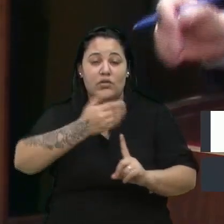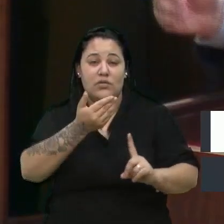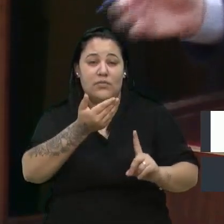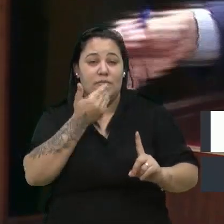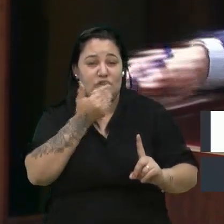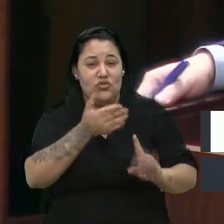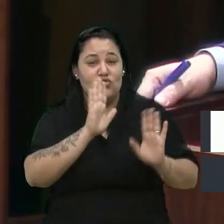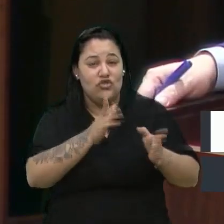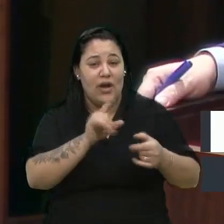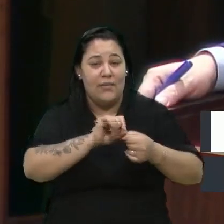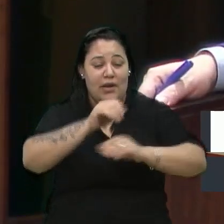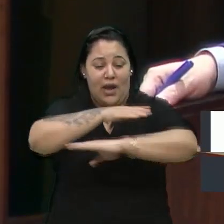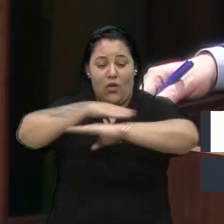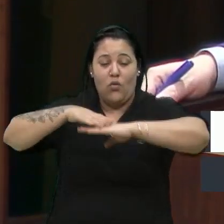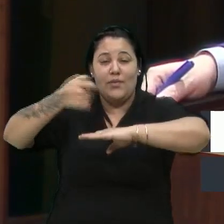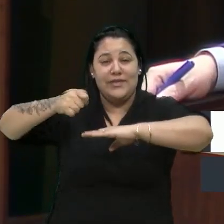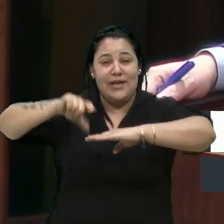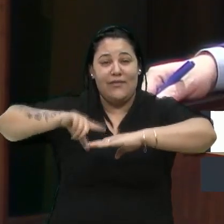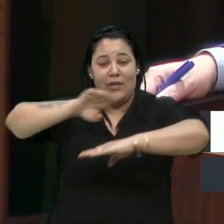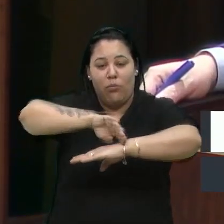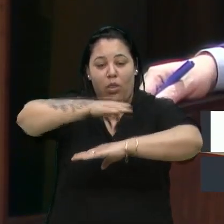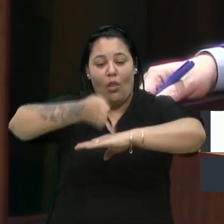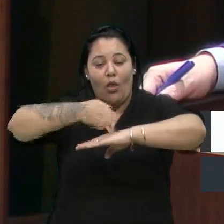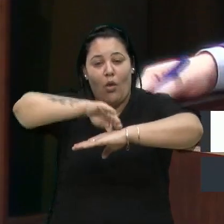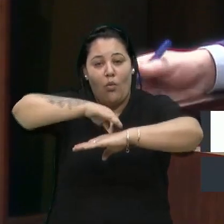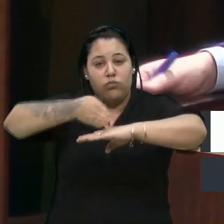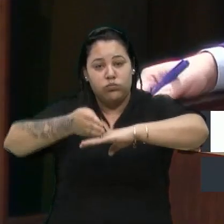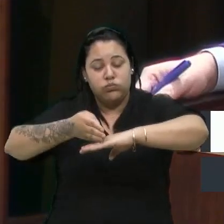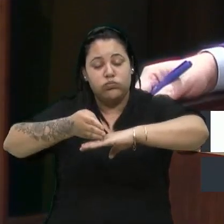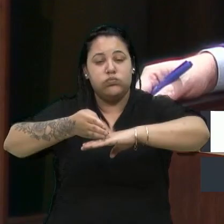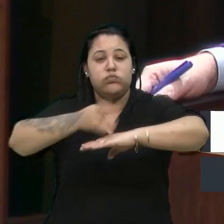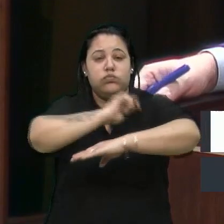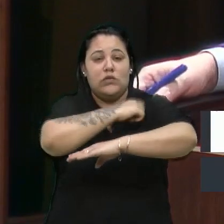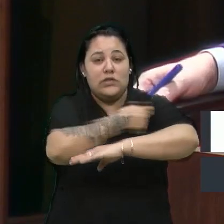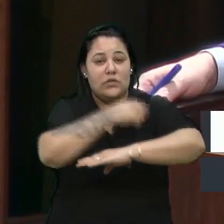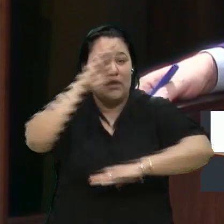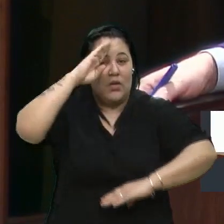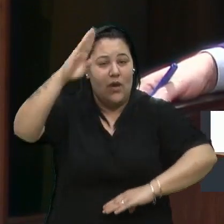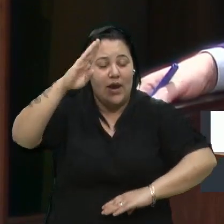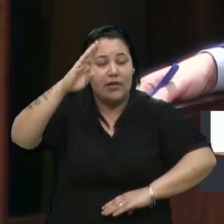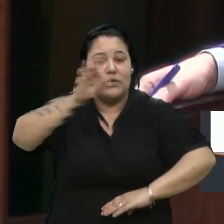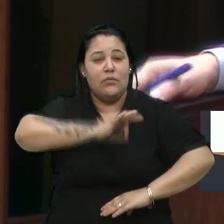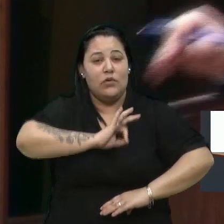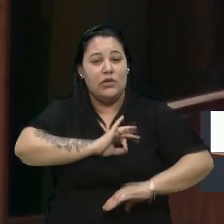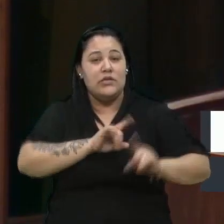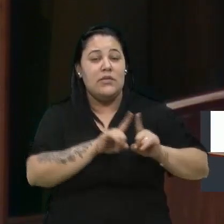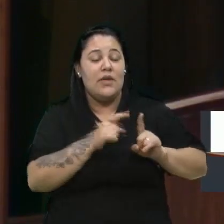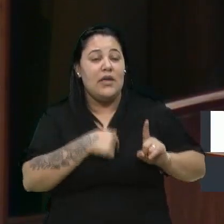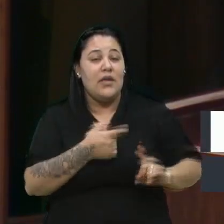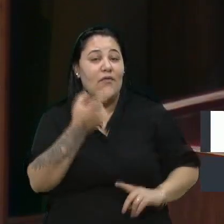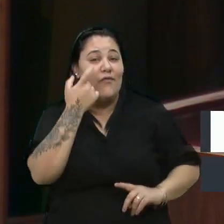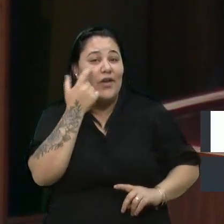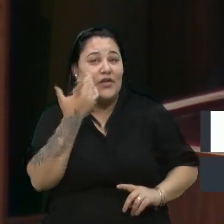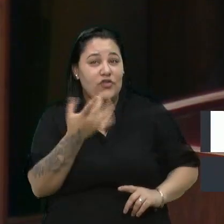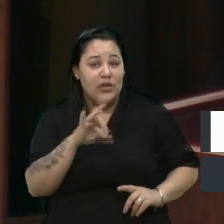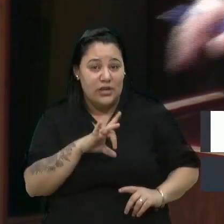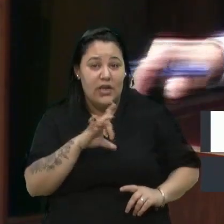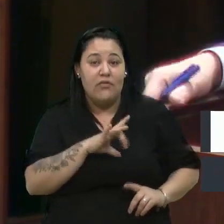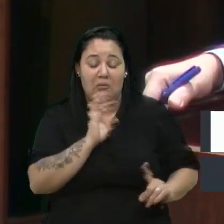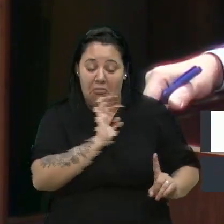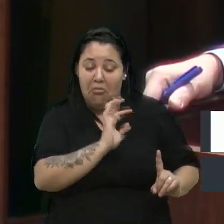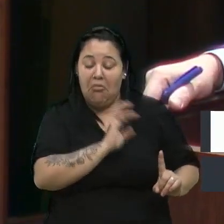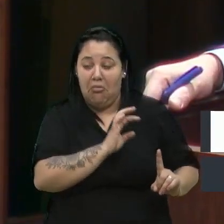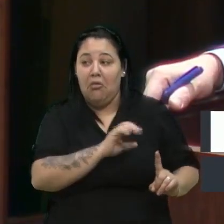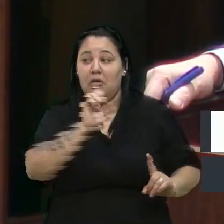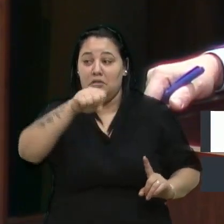de, vamos dizer assim, fiscalização da Guarda e da Brigada Militar. E vejo o vereador que surtiu efeito, todas essas